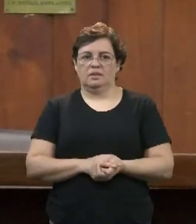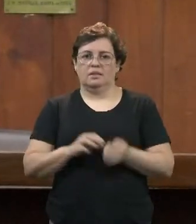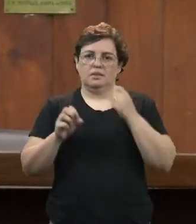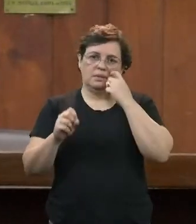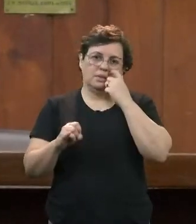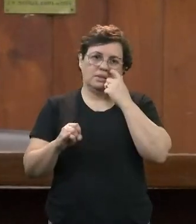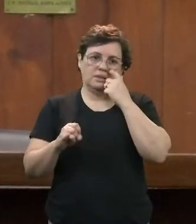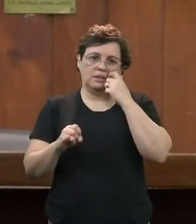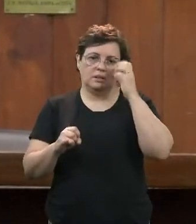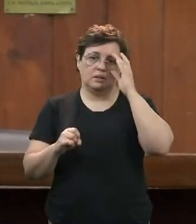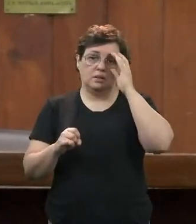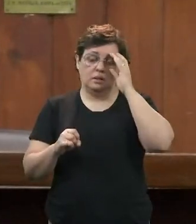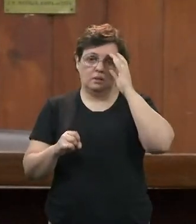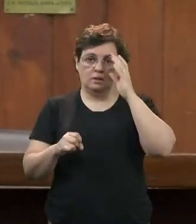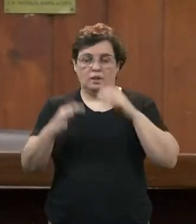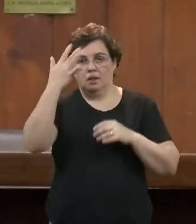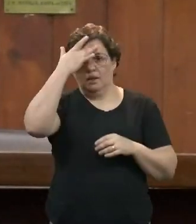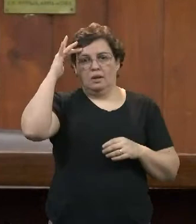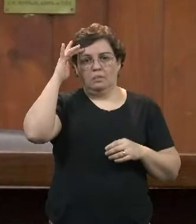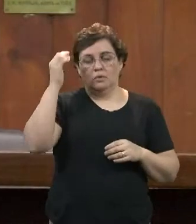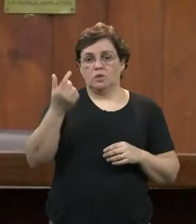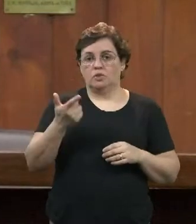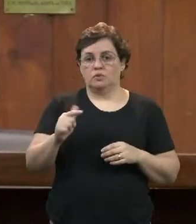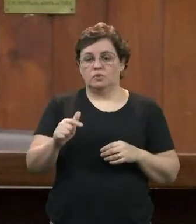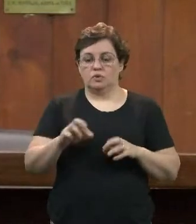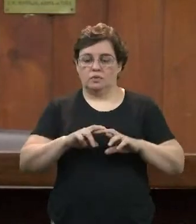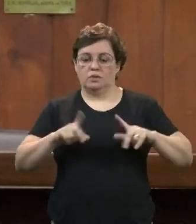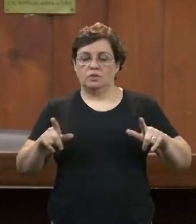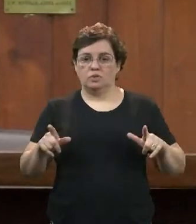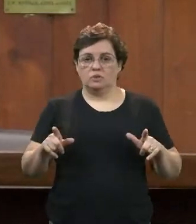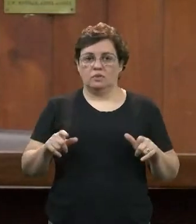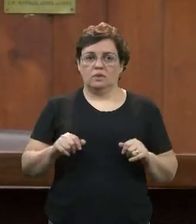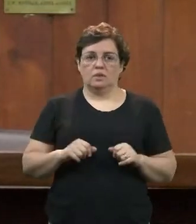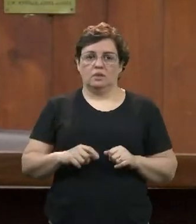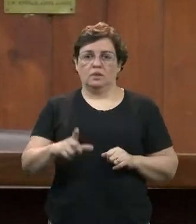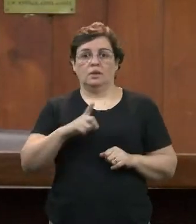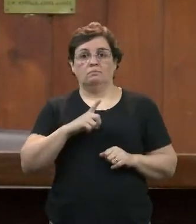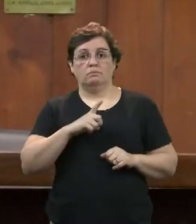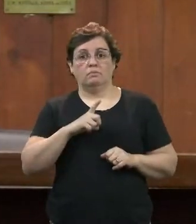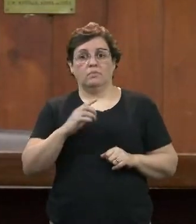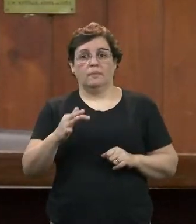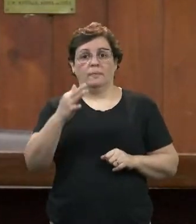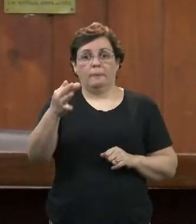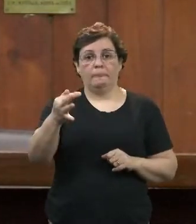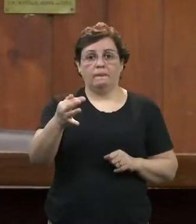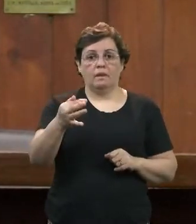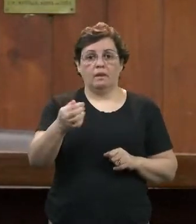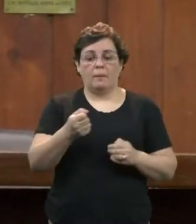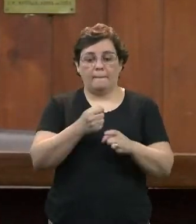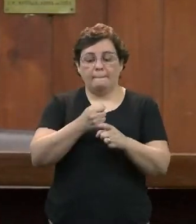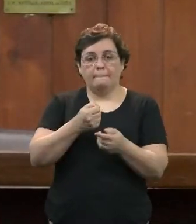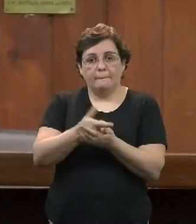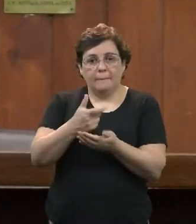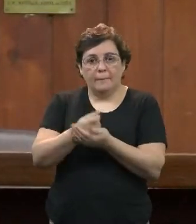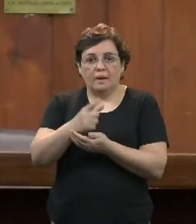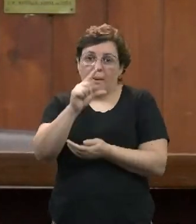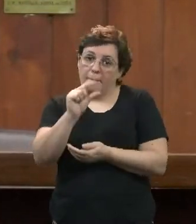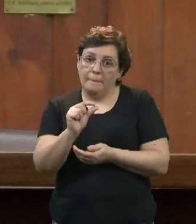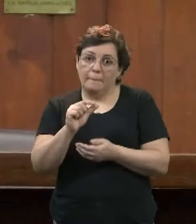pegasse nenhum troco, nenhuma diferença de margem, ela teria uma prestação ainda menor do que a que está atualmente.